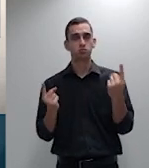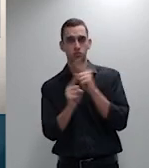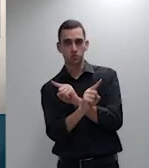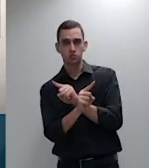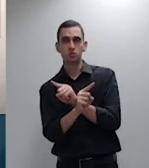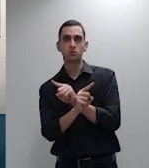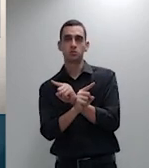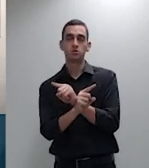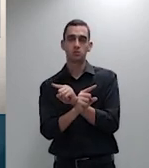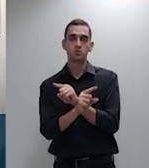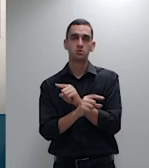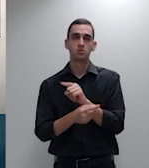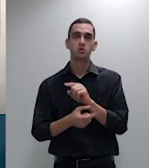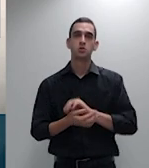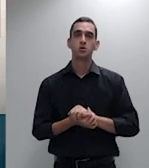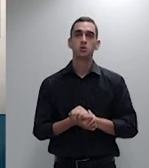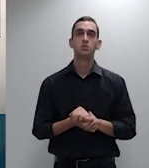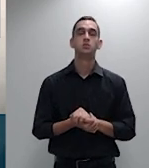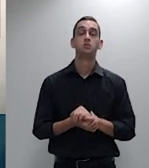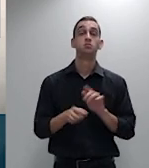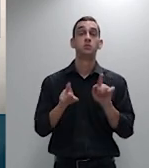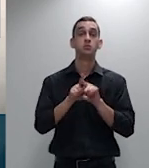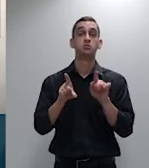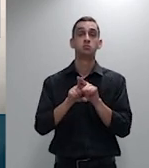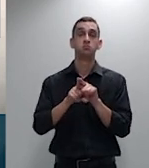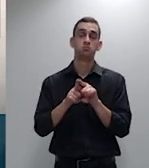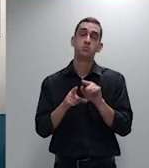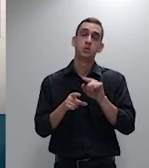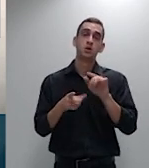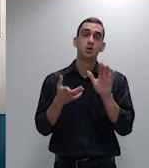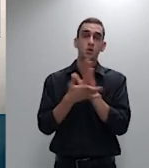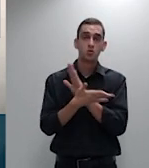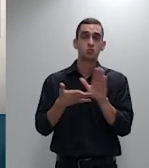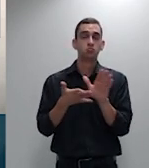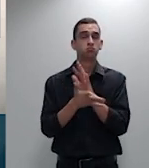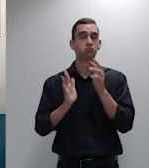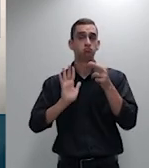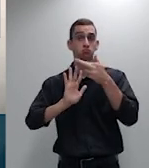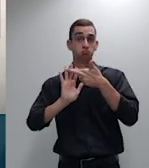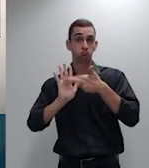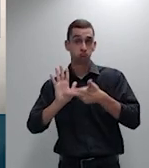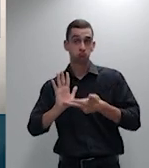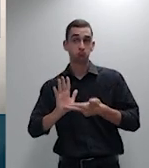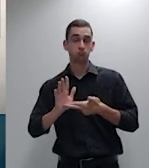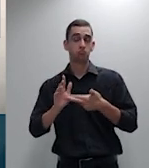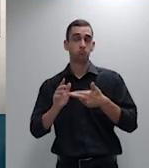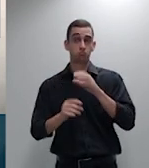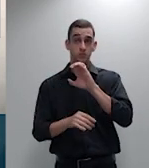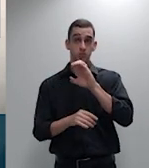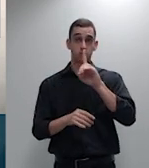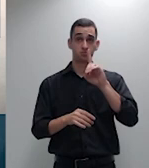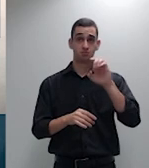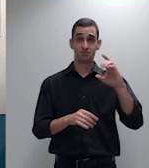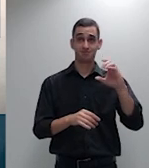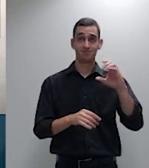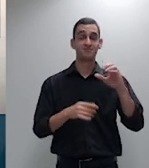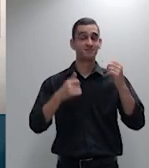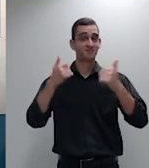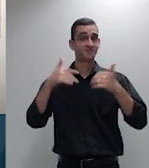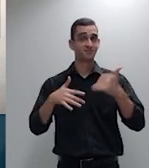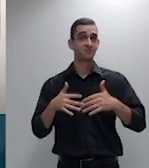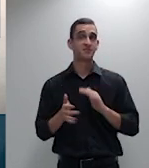detectar os requisitos para tal medida então muito mais razoável nos parece